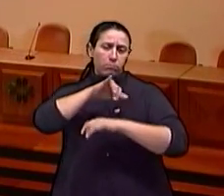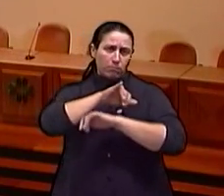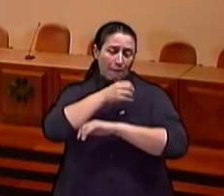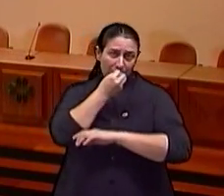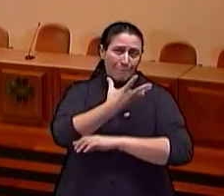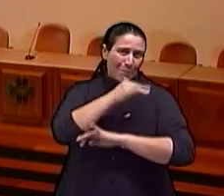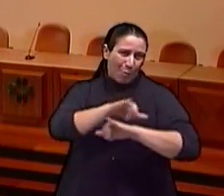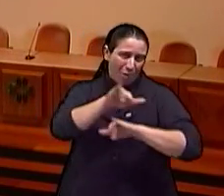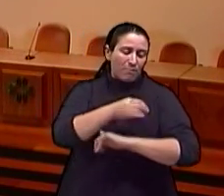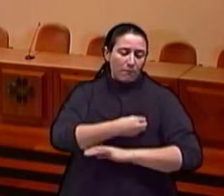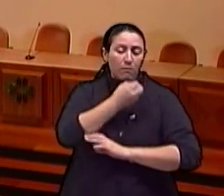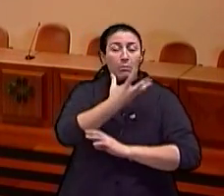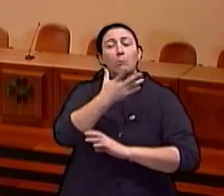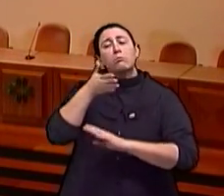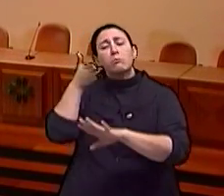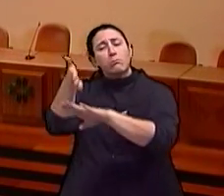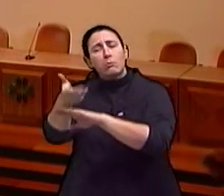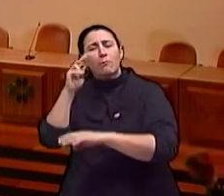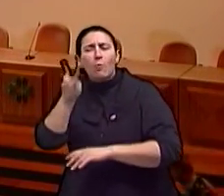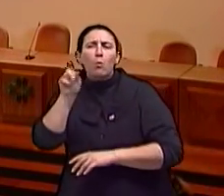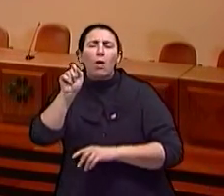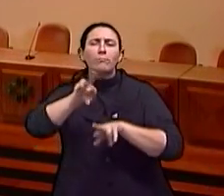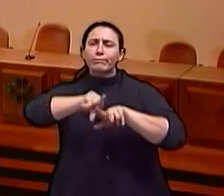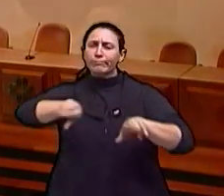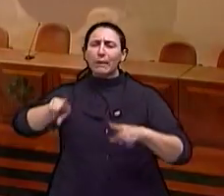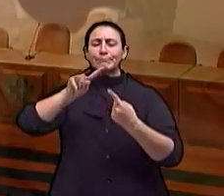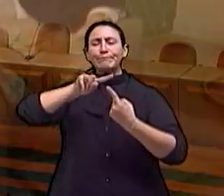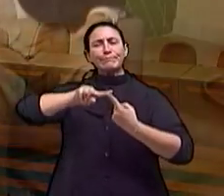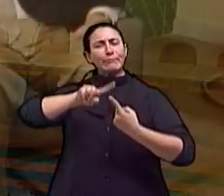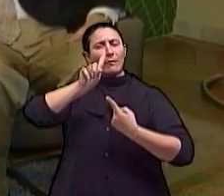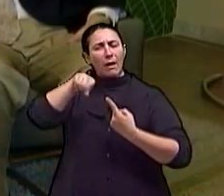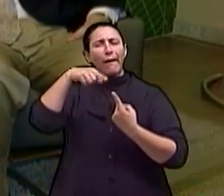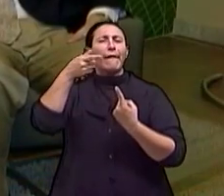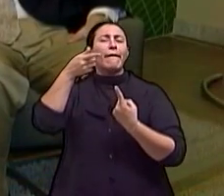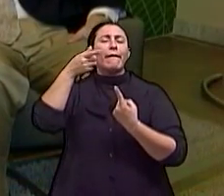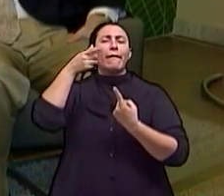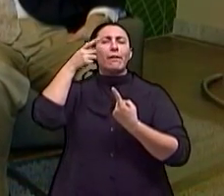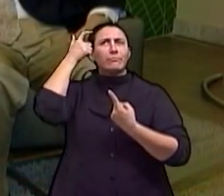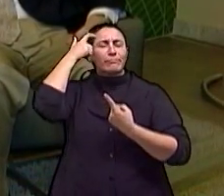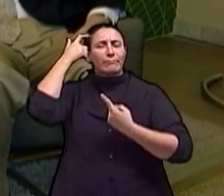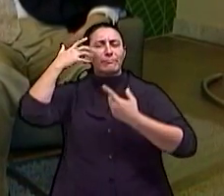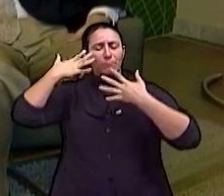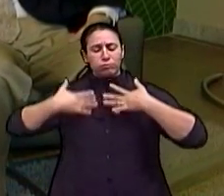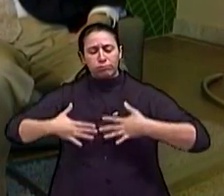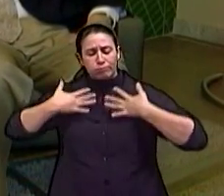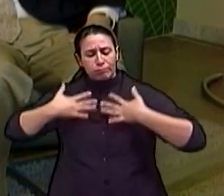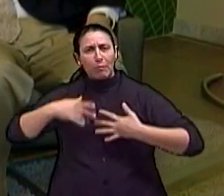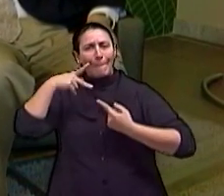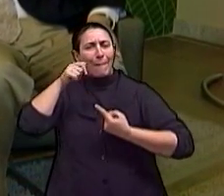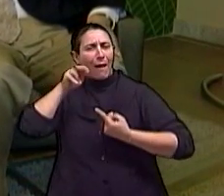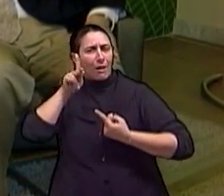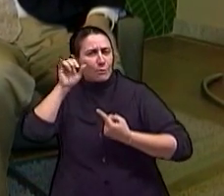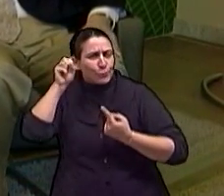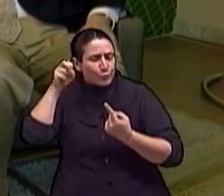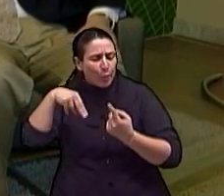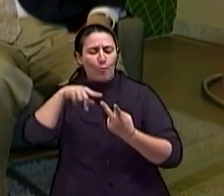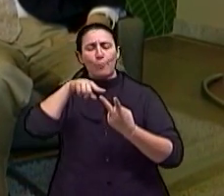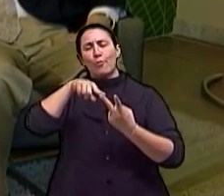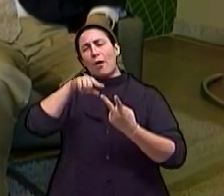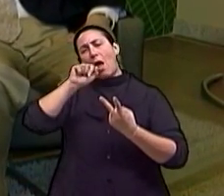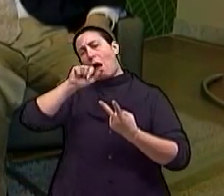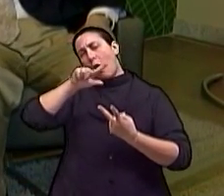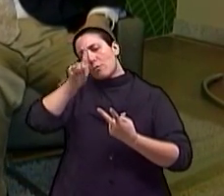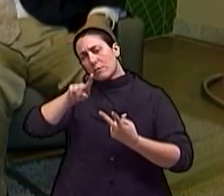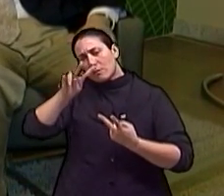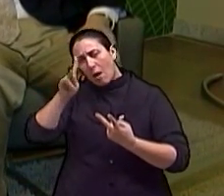de Parkinson, Alzheimer, anorexia e depressão. Estamos fazendo este tipo de cirurgia já há mais de 20